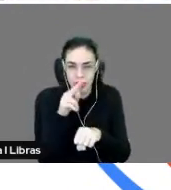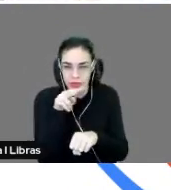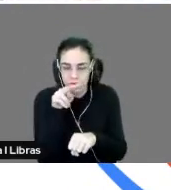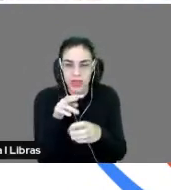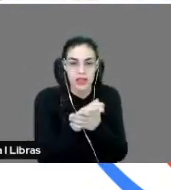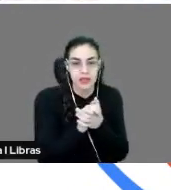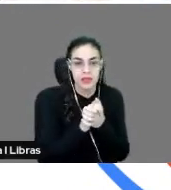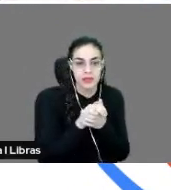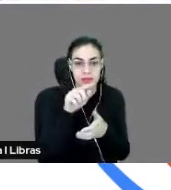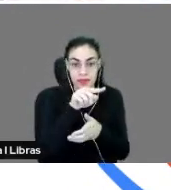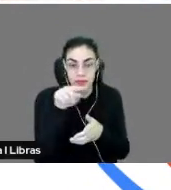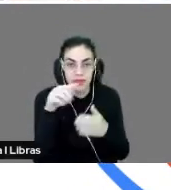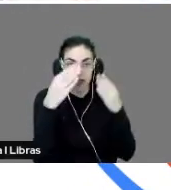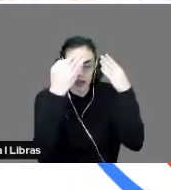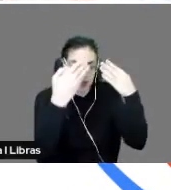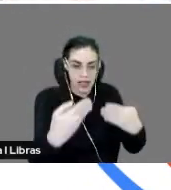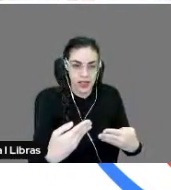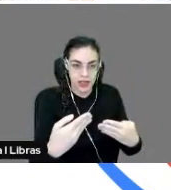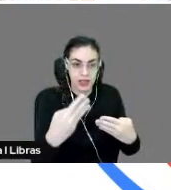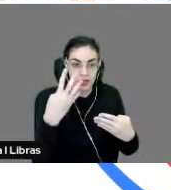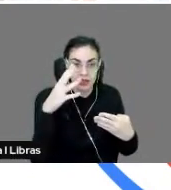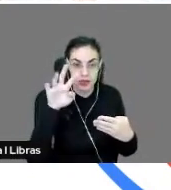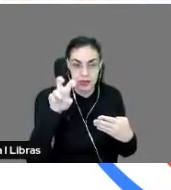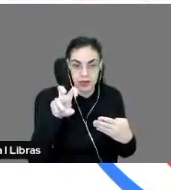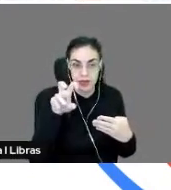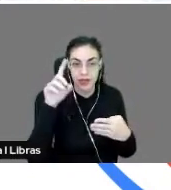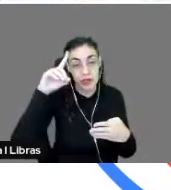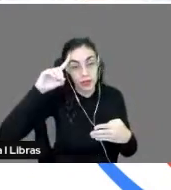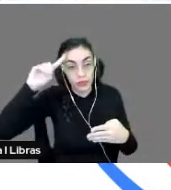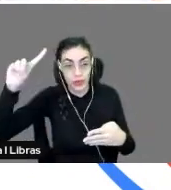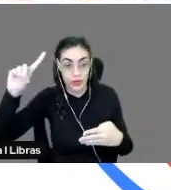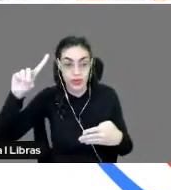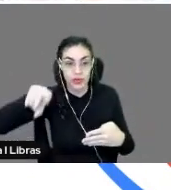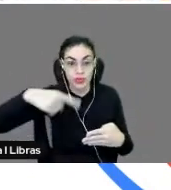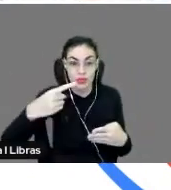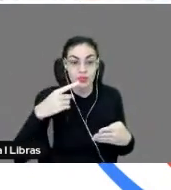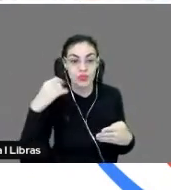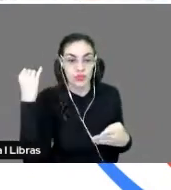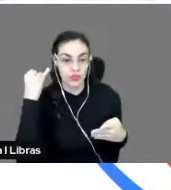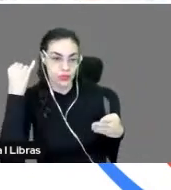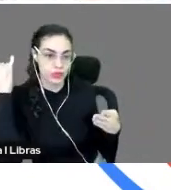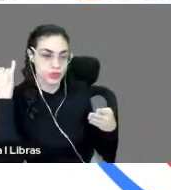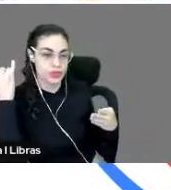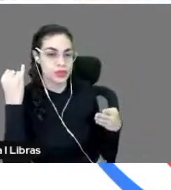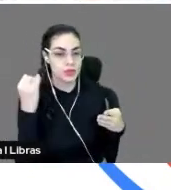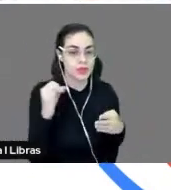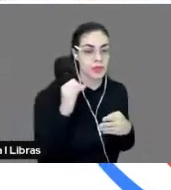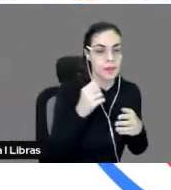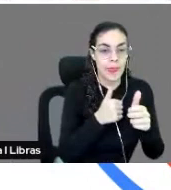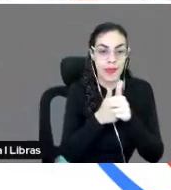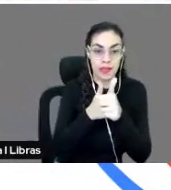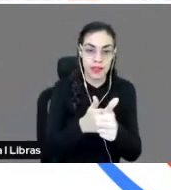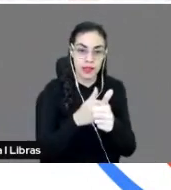ficam disponíveis por até 45 dias. E outro recurso interessante, que ajuda no acompanhamento dos estudantes,